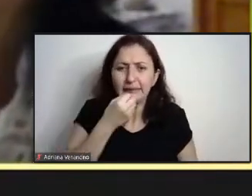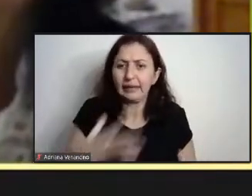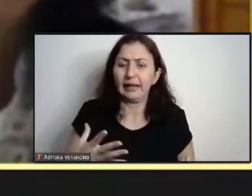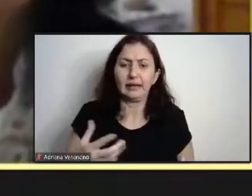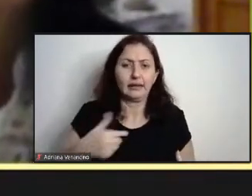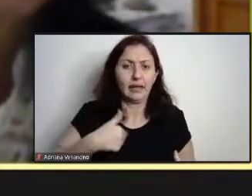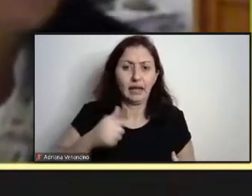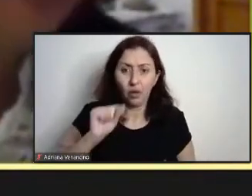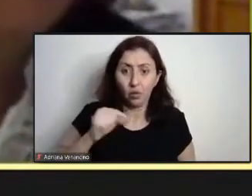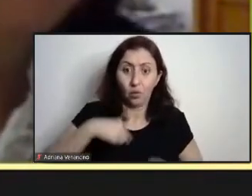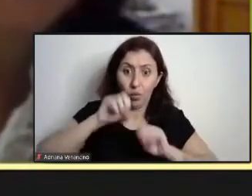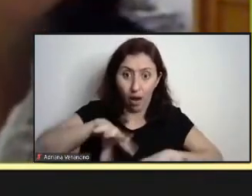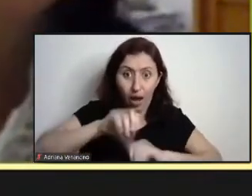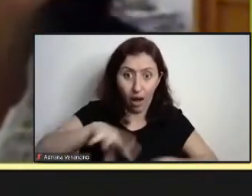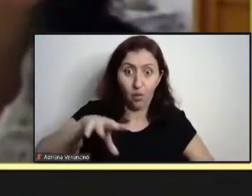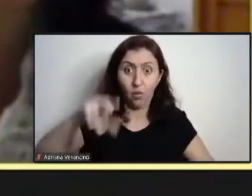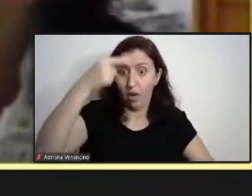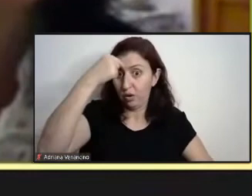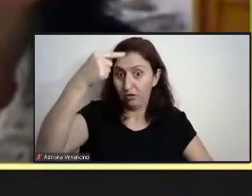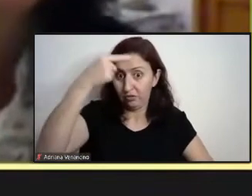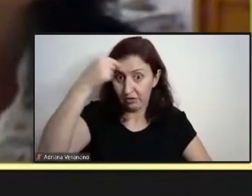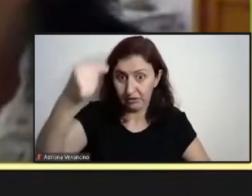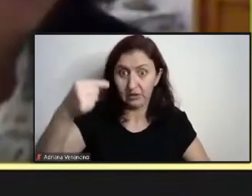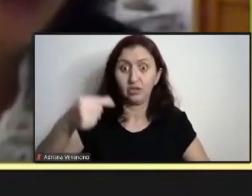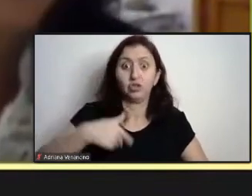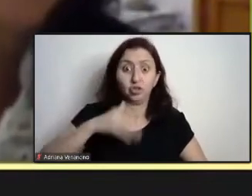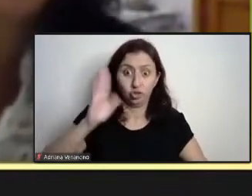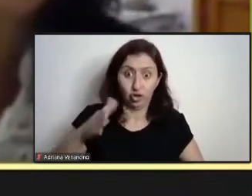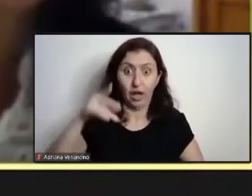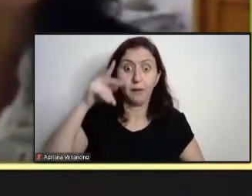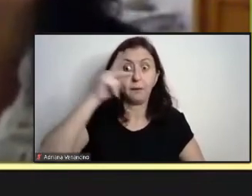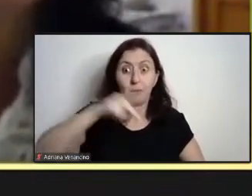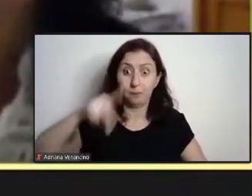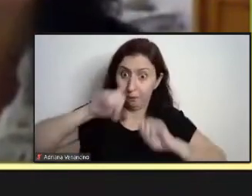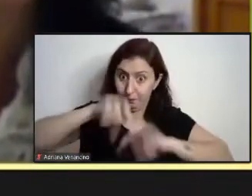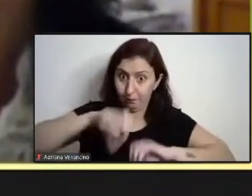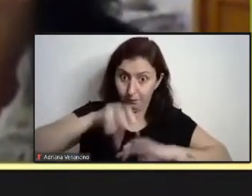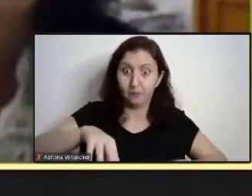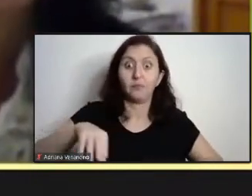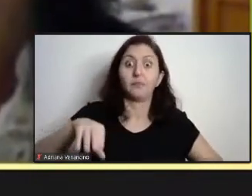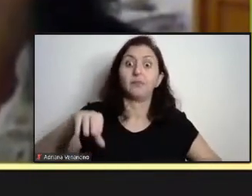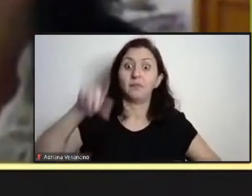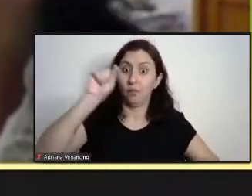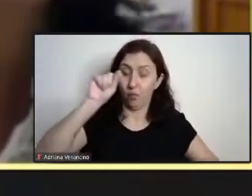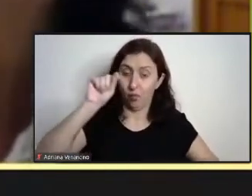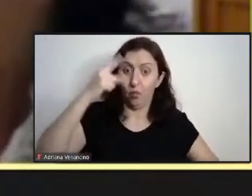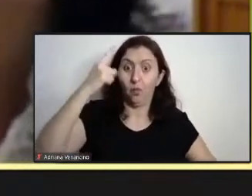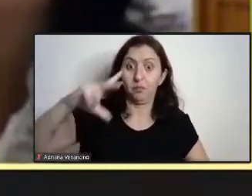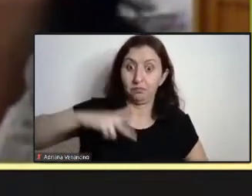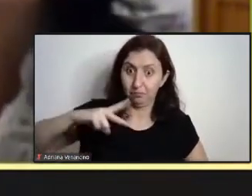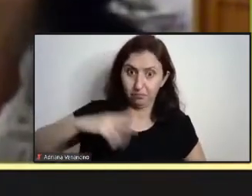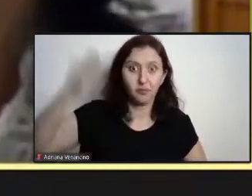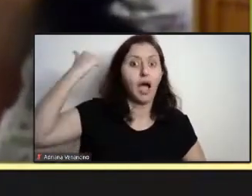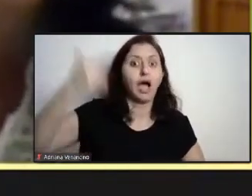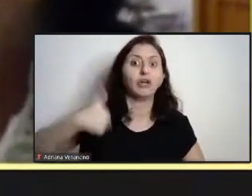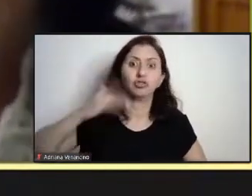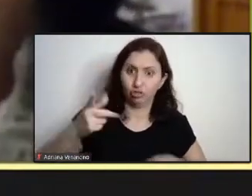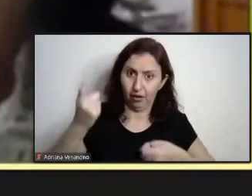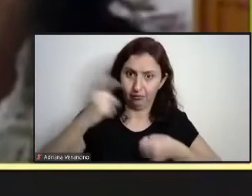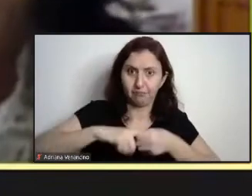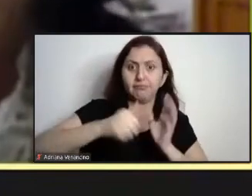na universidade, já fui professora de instituição privada, já fui, inclusive, filiada ao CIMP há alguns anos atrás,